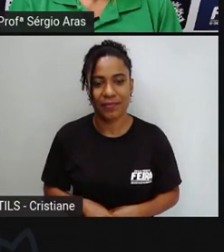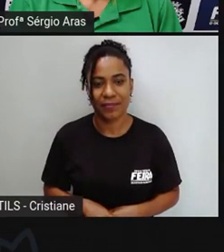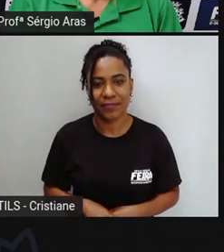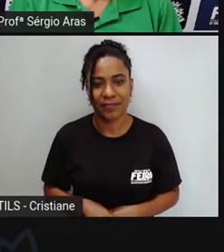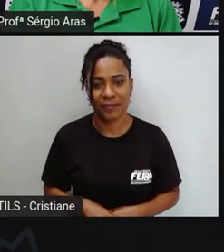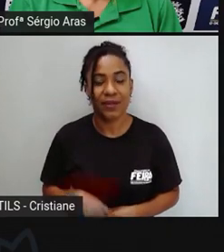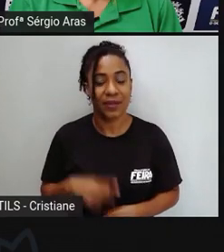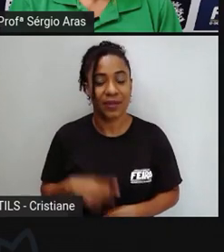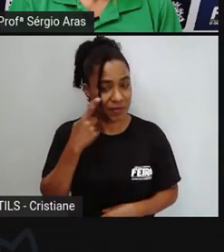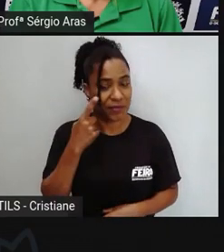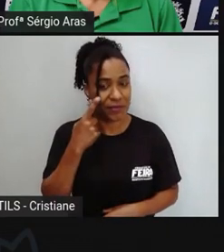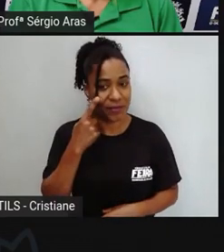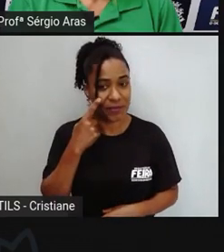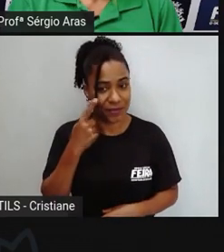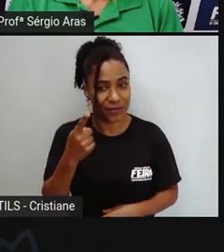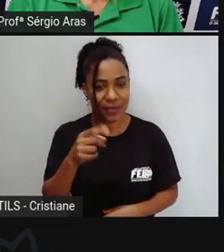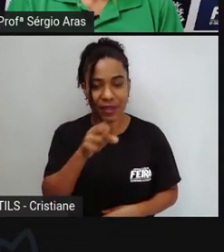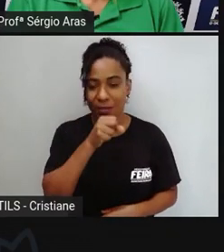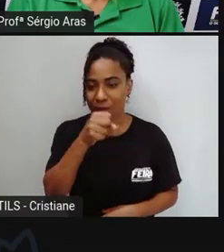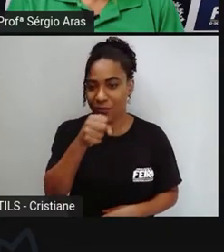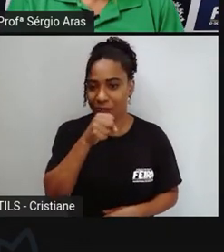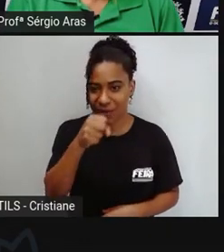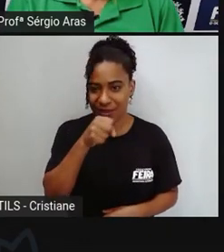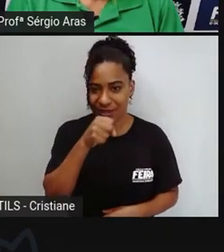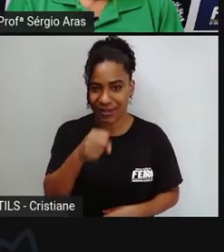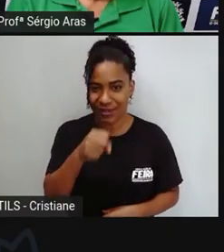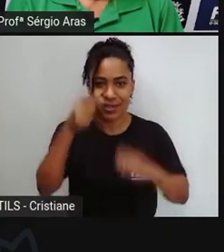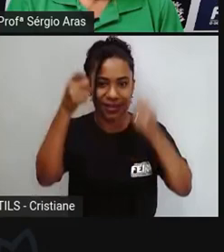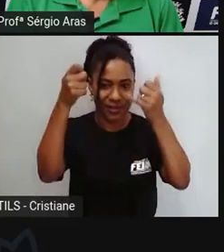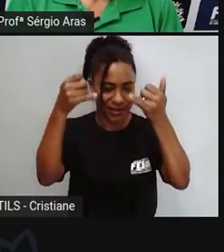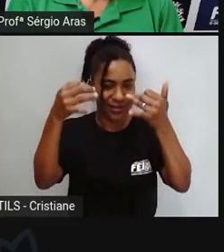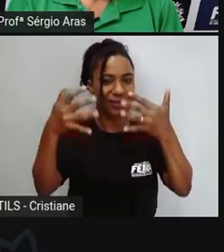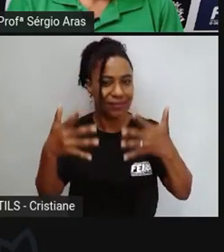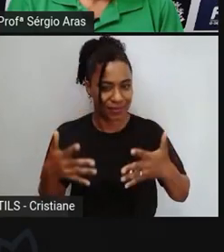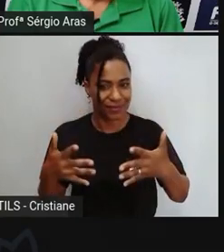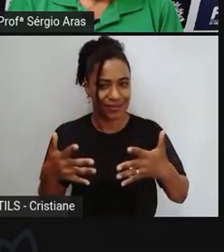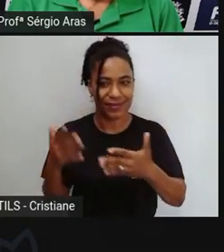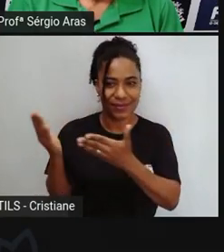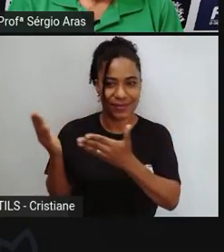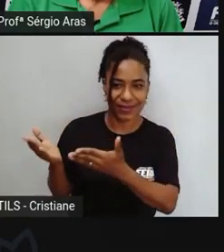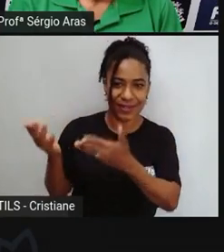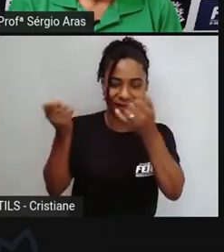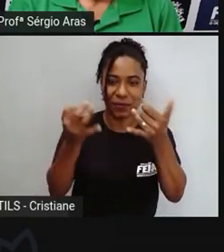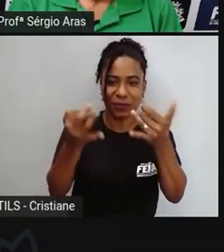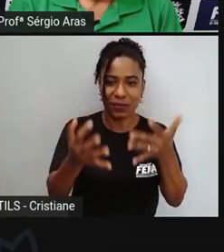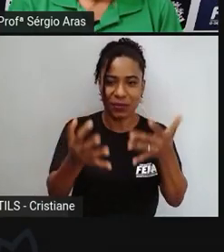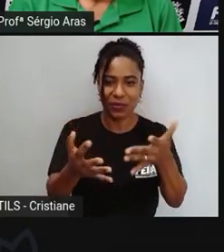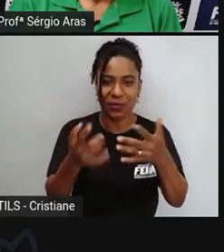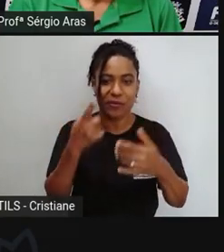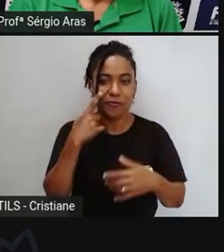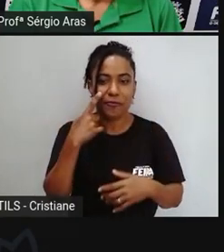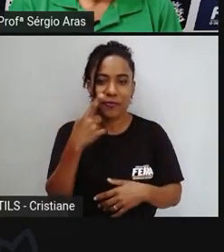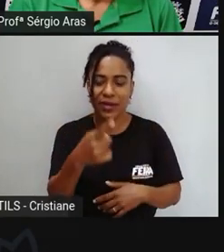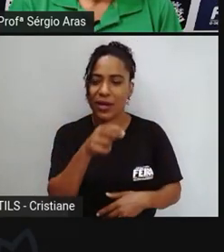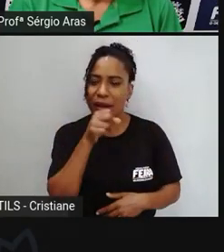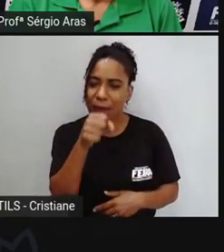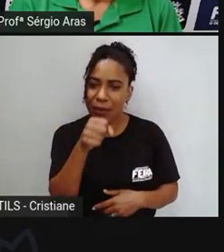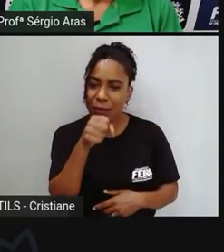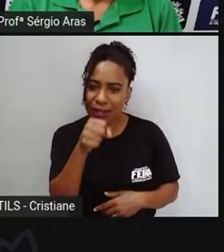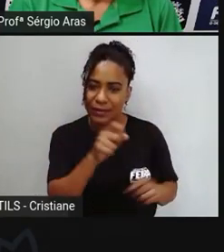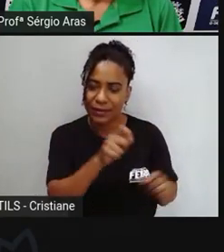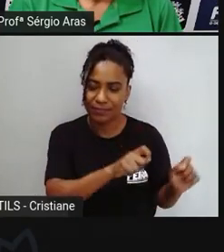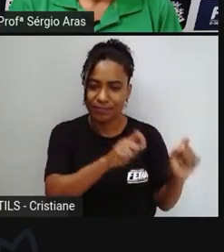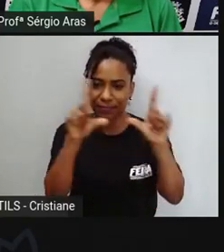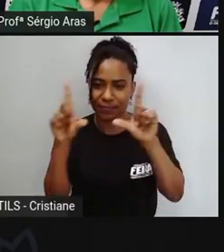reportagem que fala justamente sobre essas questões que o senhor trouxe deixa eu colocar